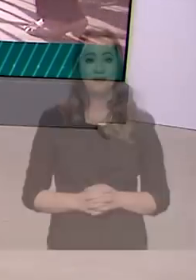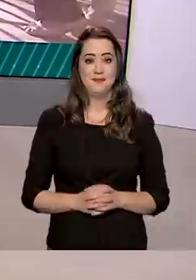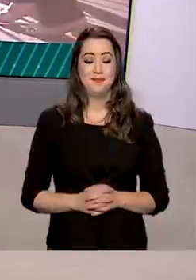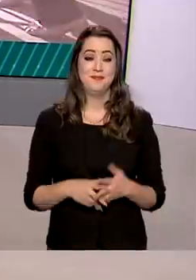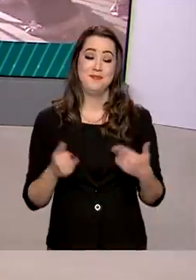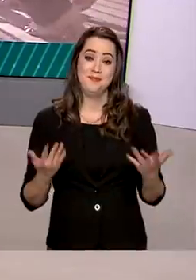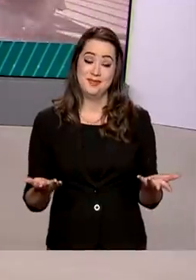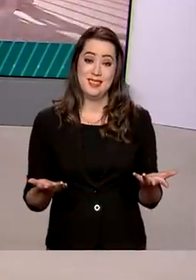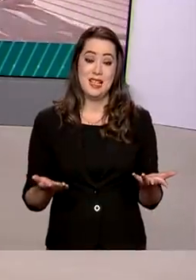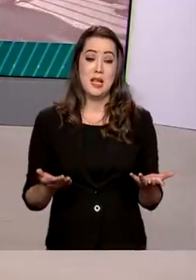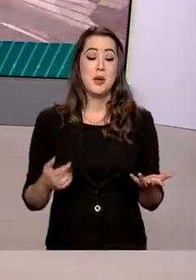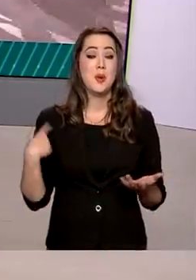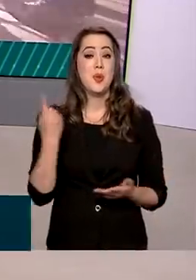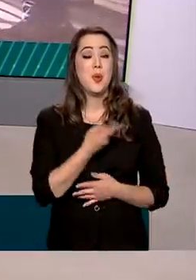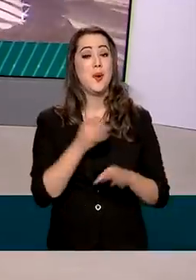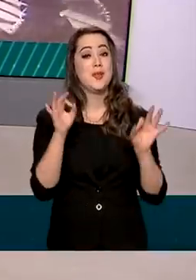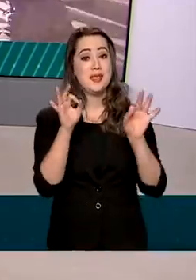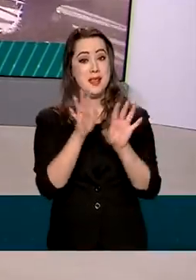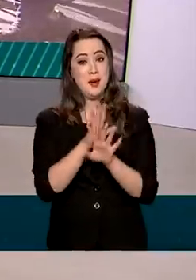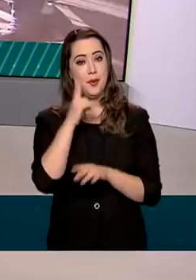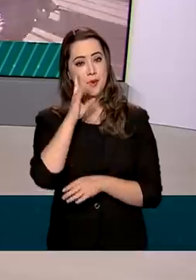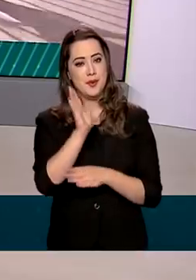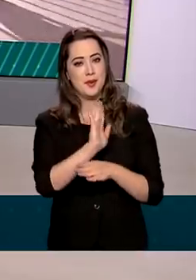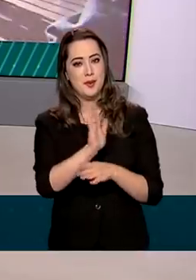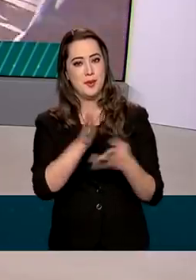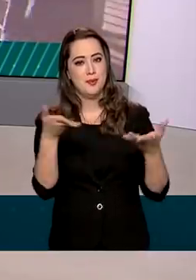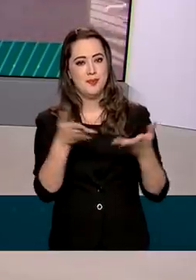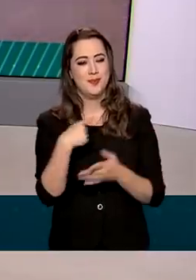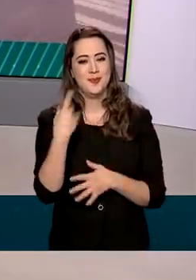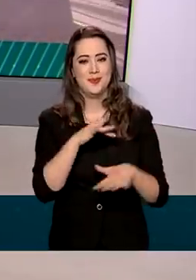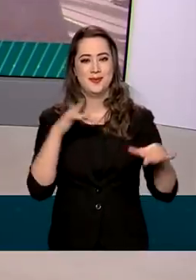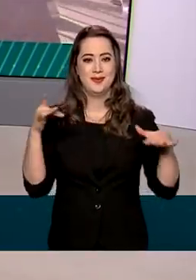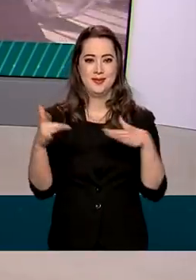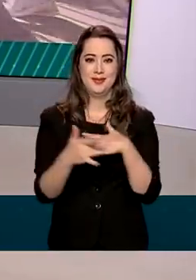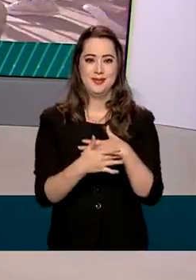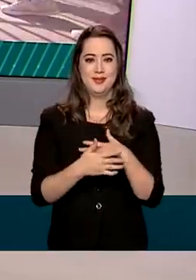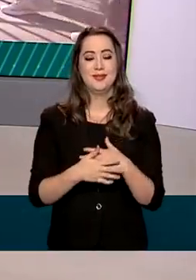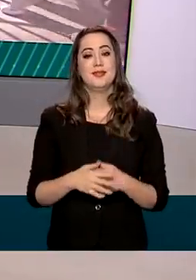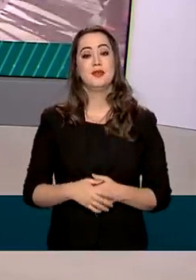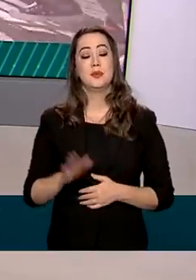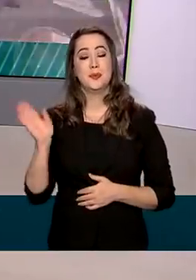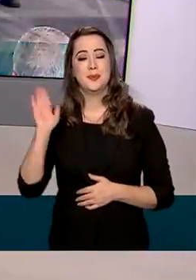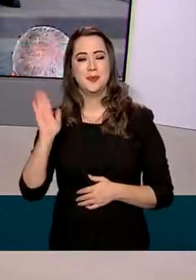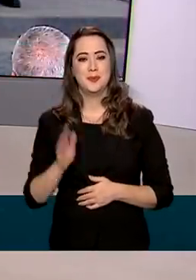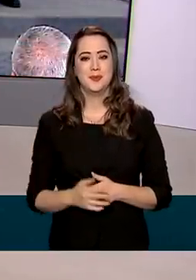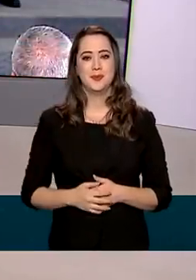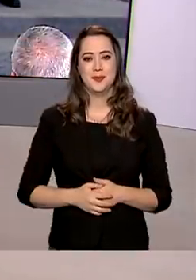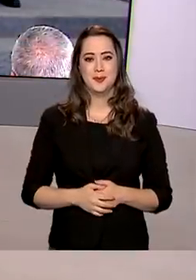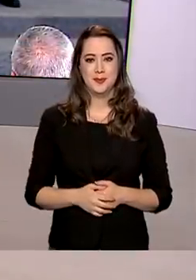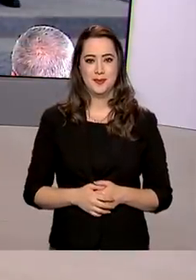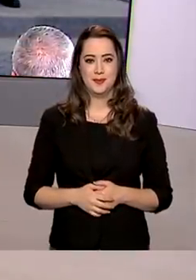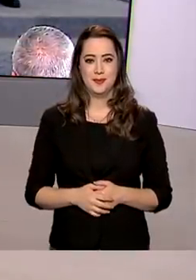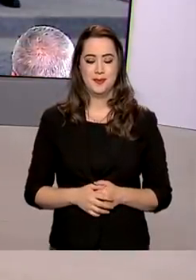É isso, o Brasil em Dia termina aqui, as reportagens de hoje estão nas nossas redes sociais. Até amanhã, tchau, tchau.